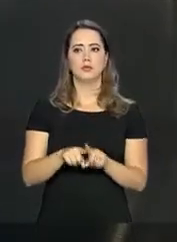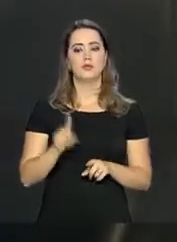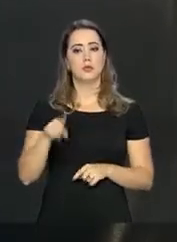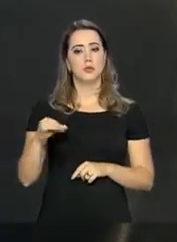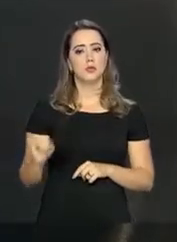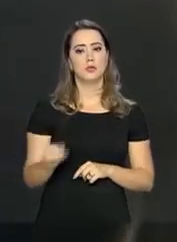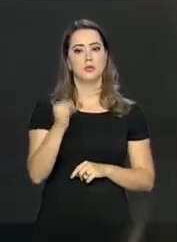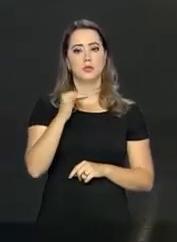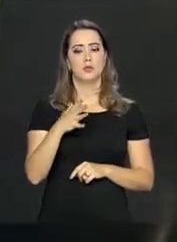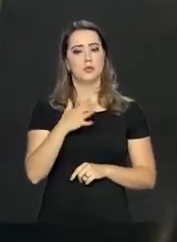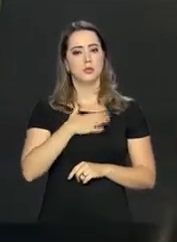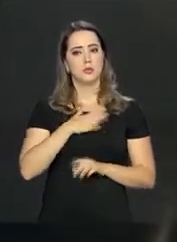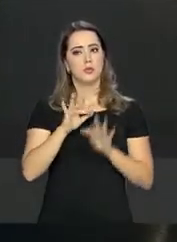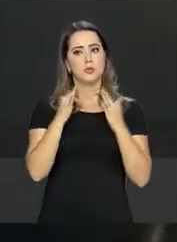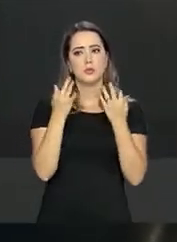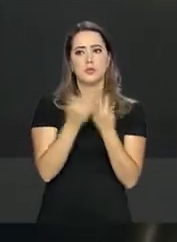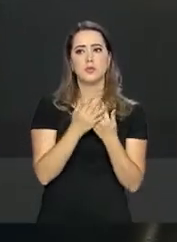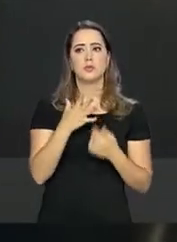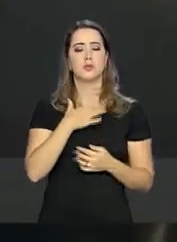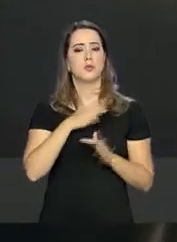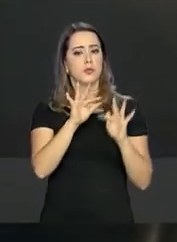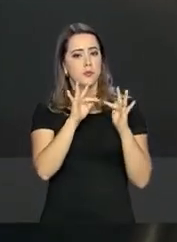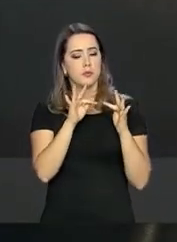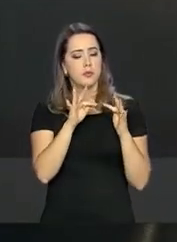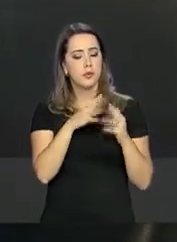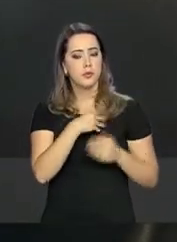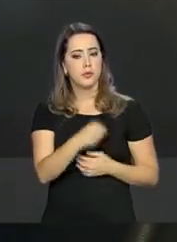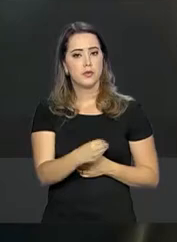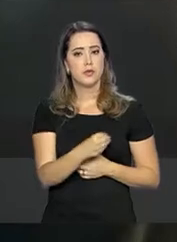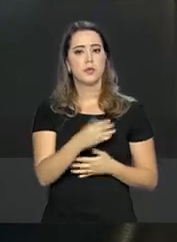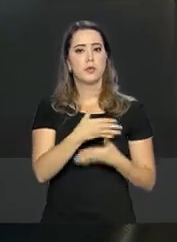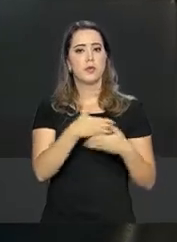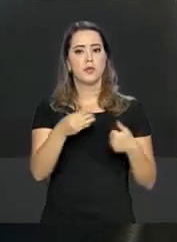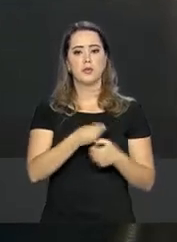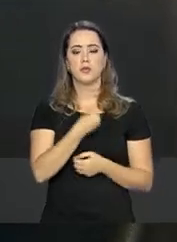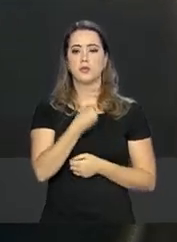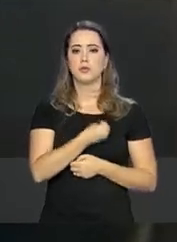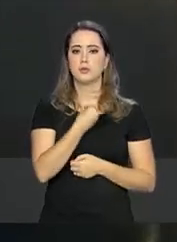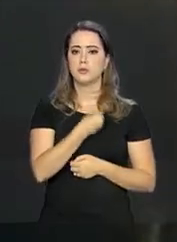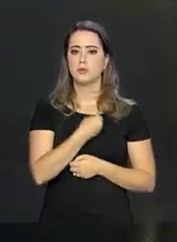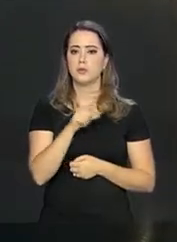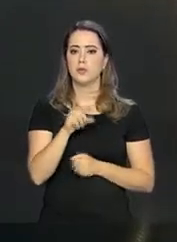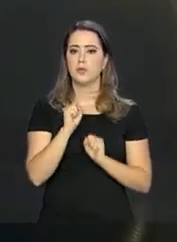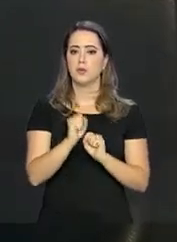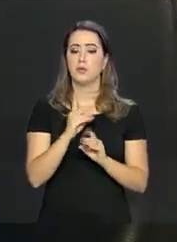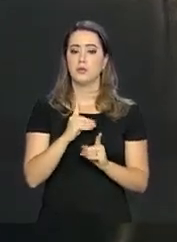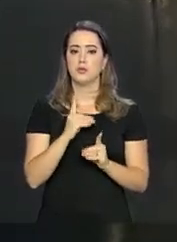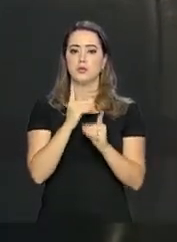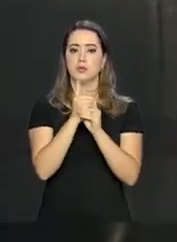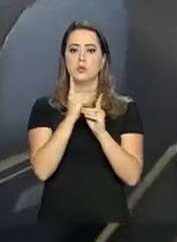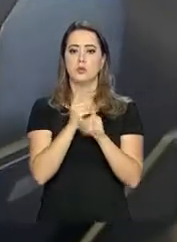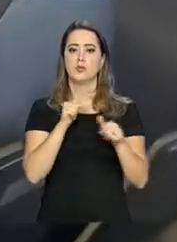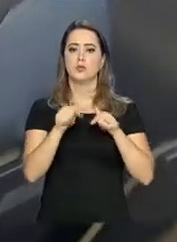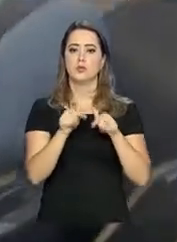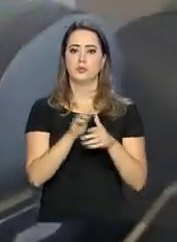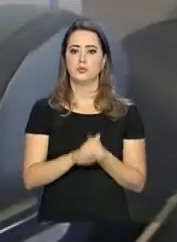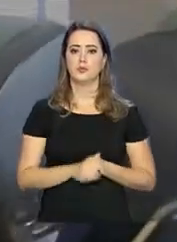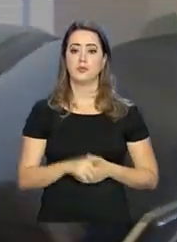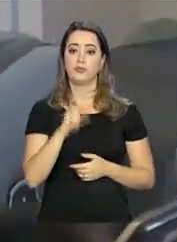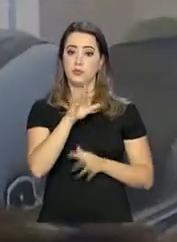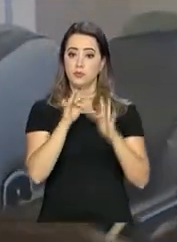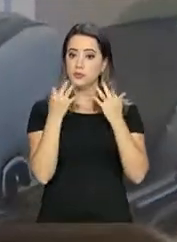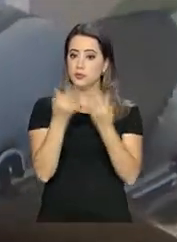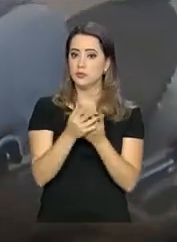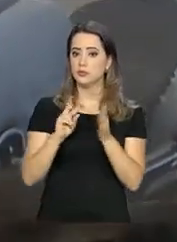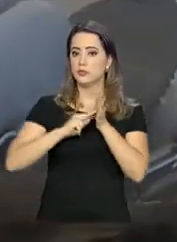essa família,